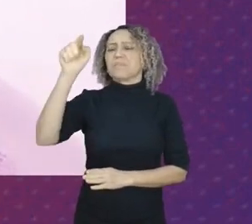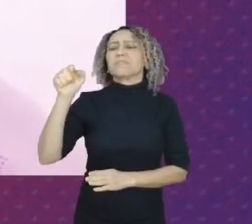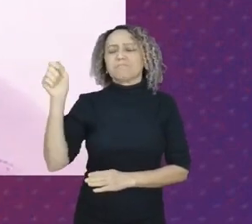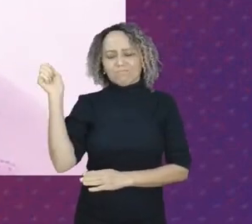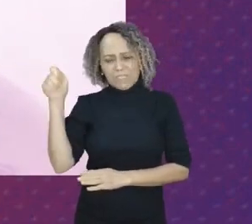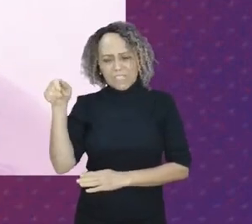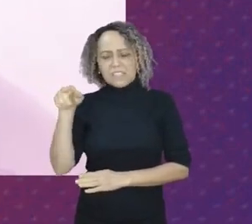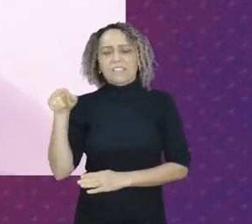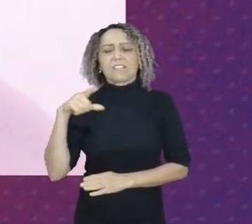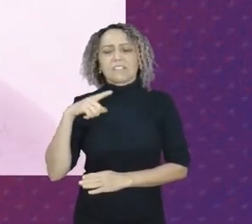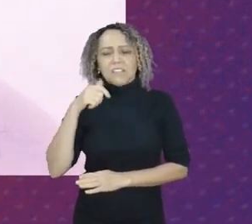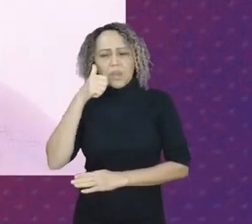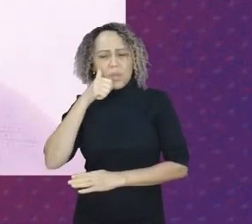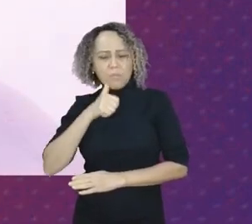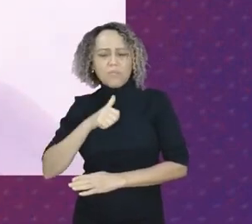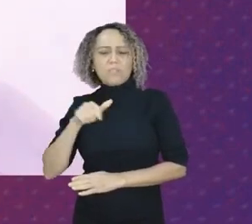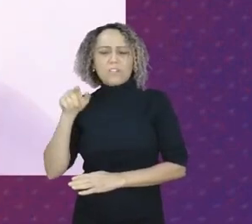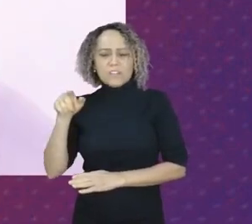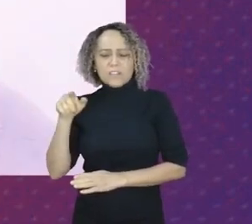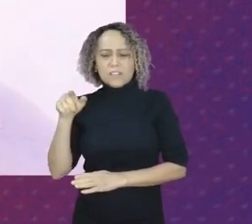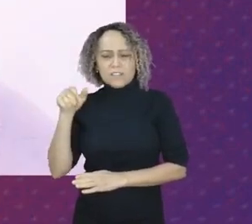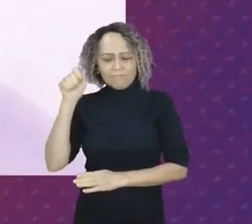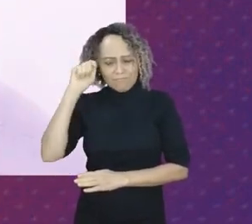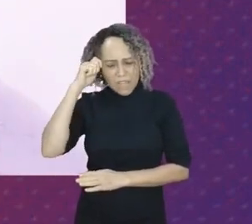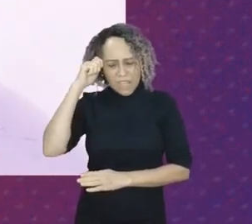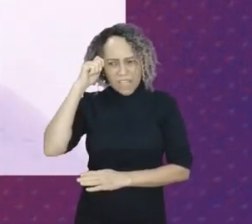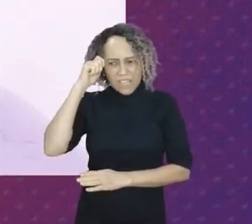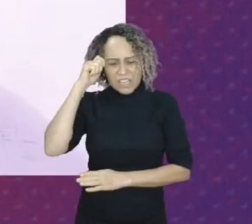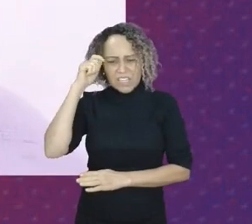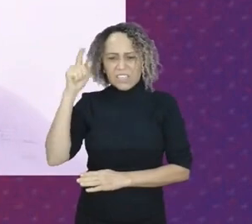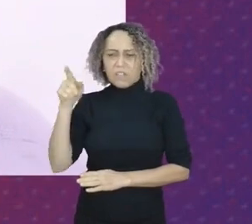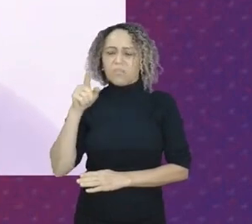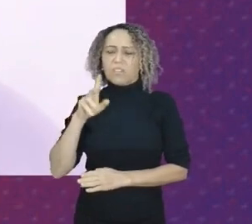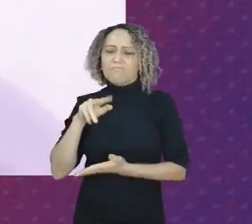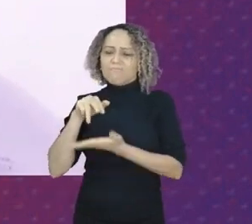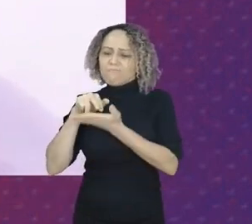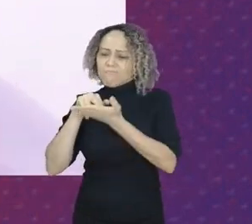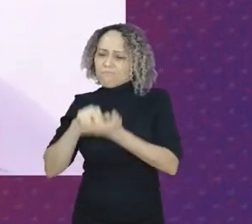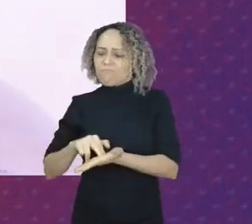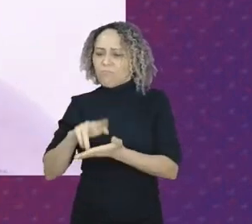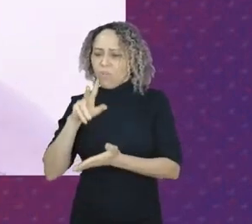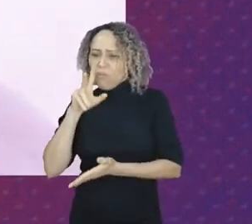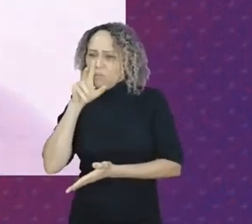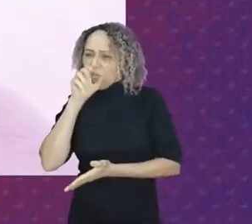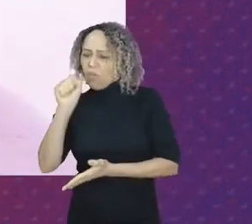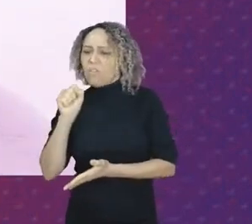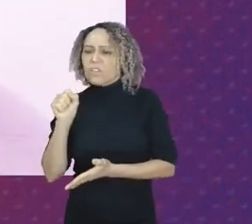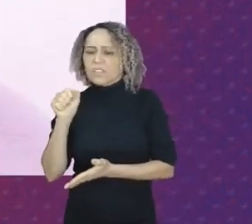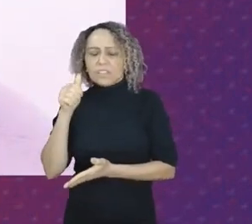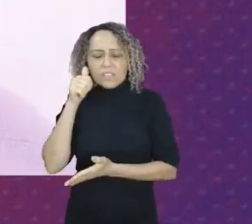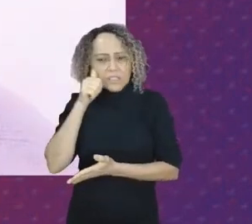temos potências, potências que precisam ser reconhecidas